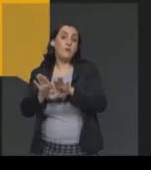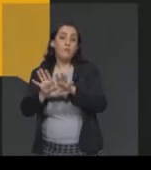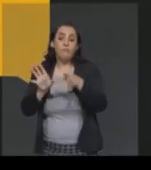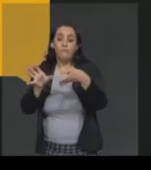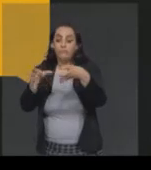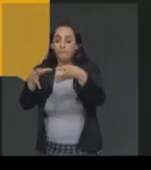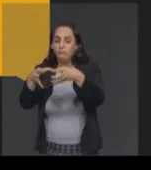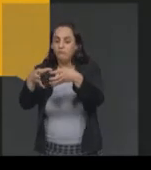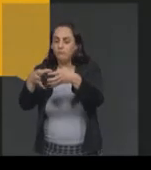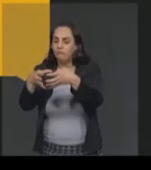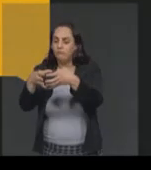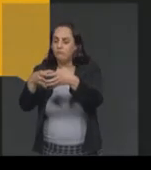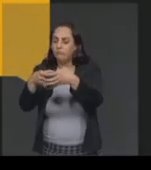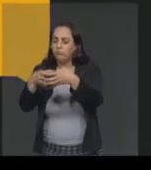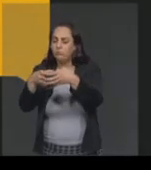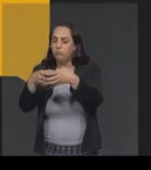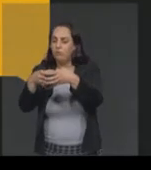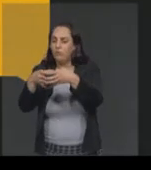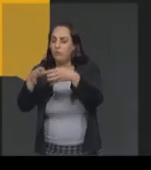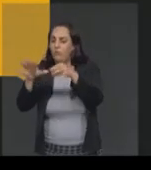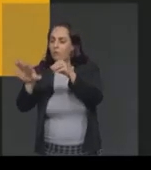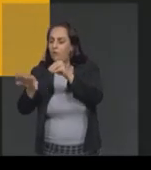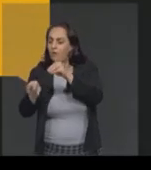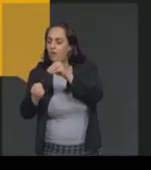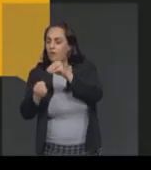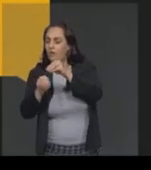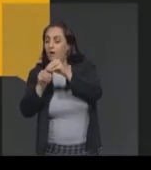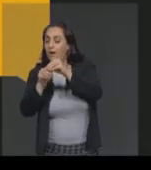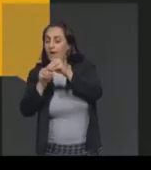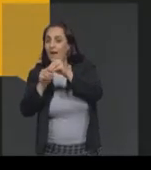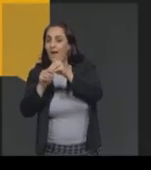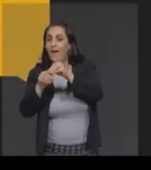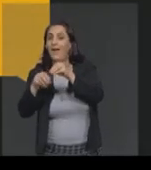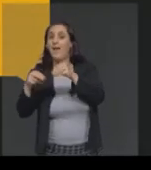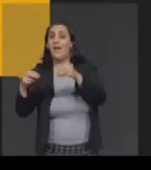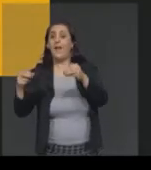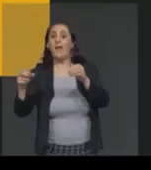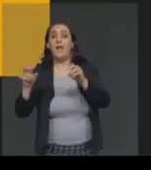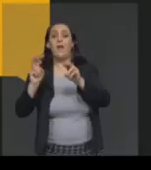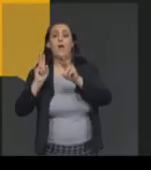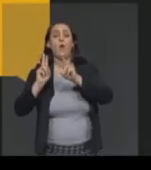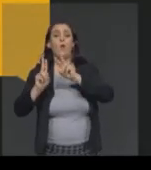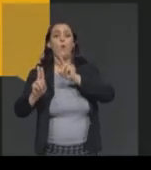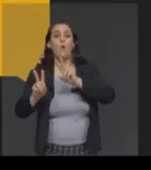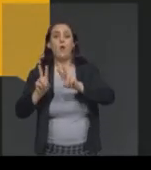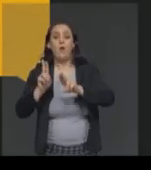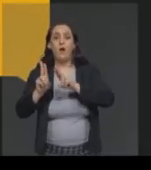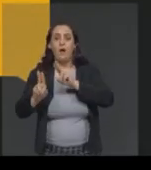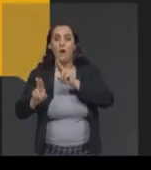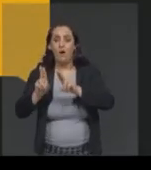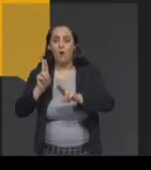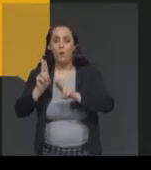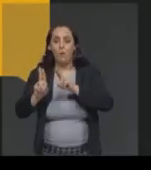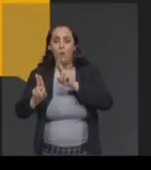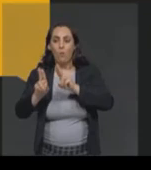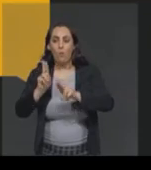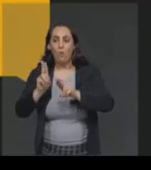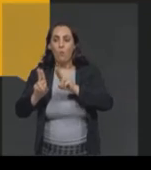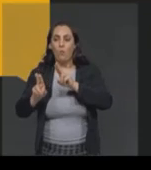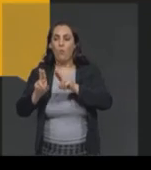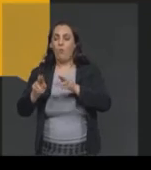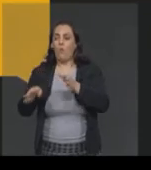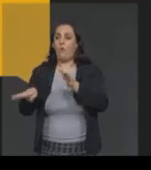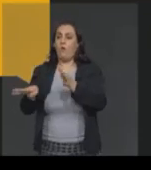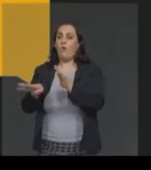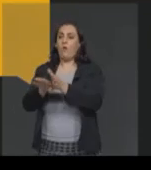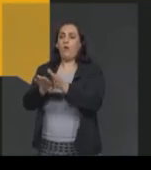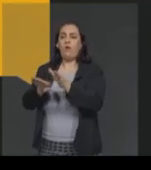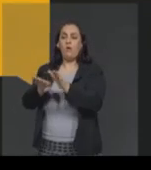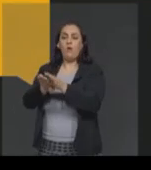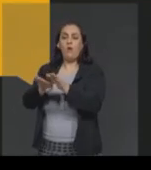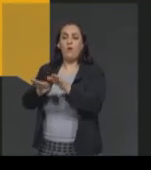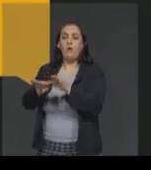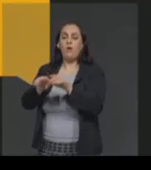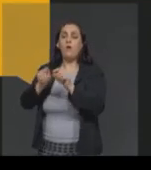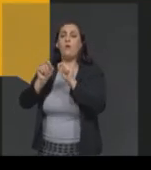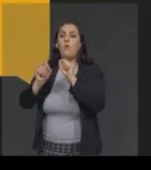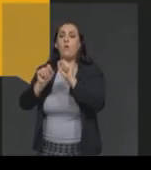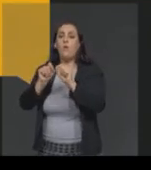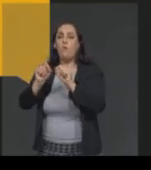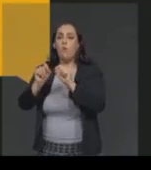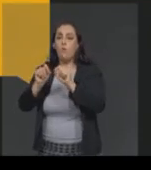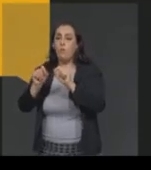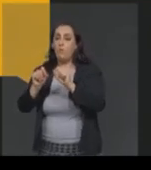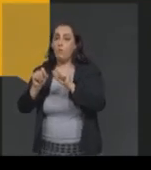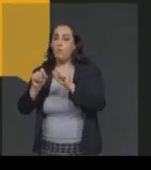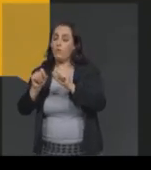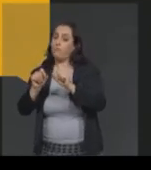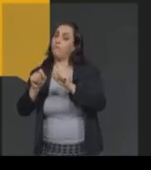prefeito e esse município é composto por zonas rurais e zonas urbanas. Auxiliando o prefeito ou